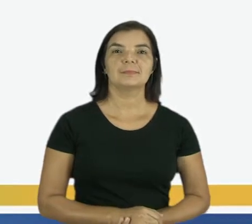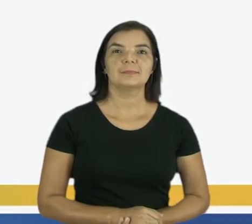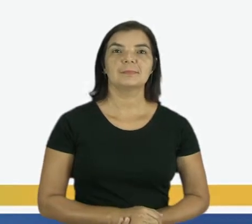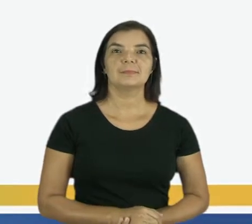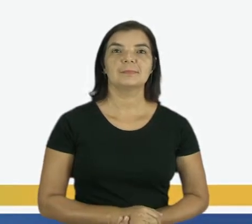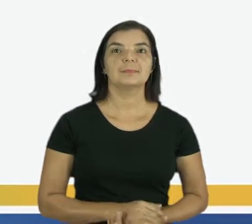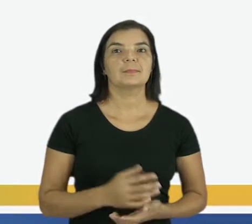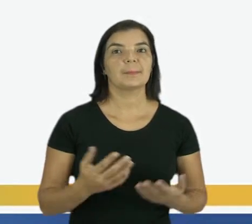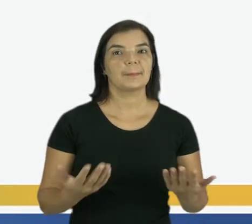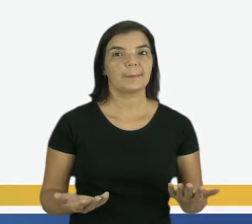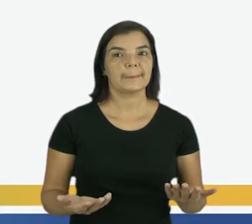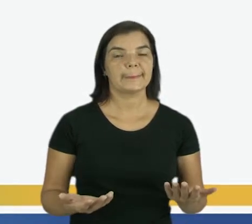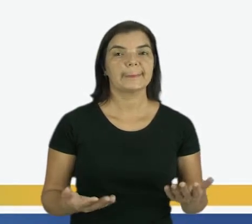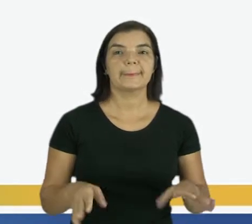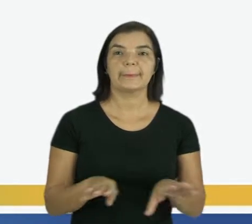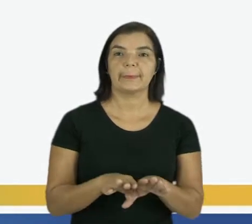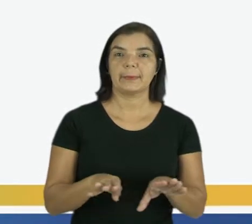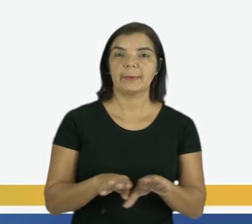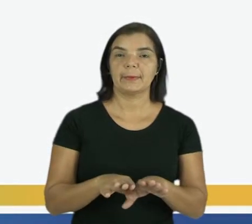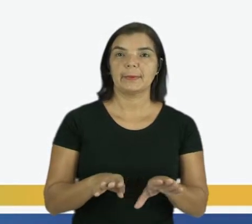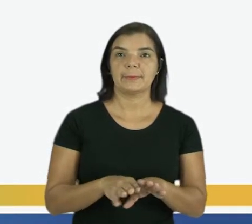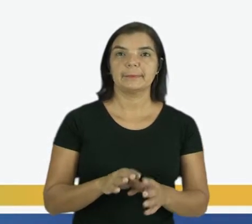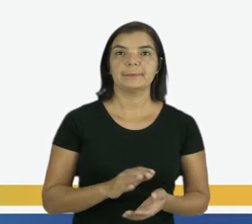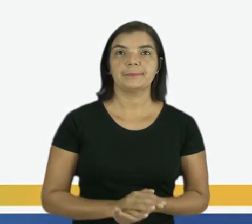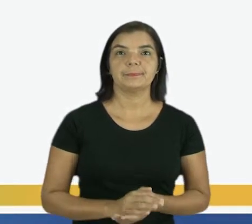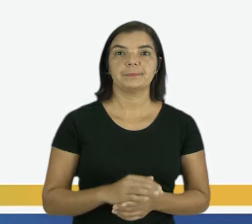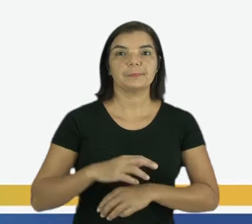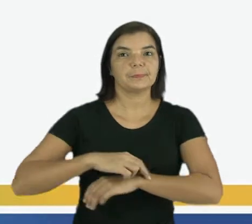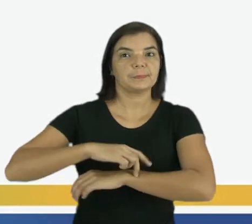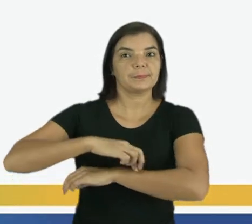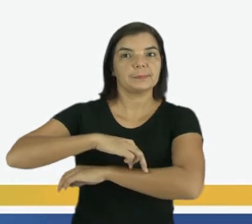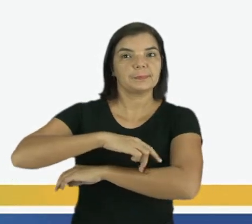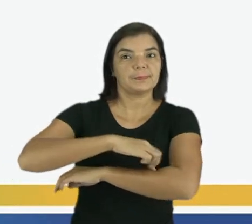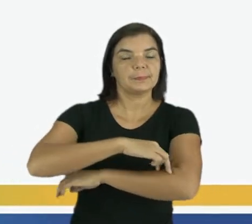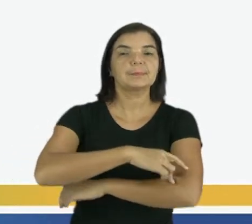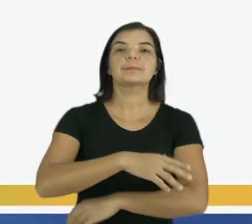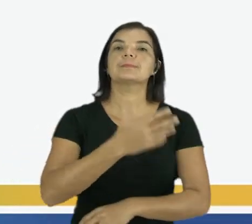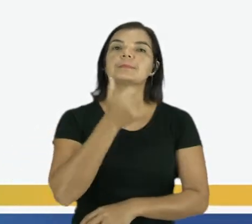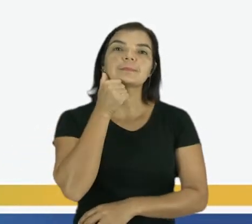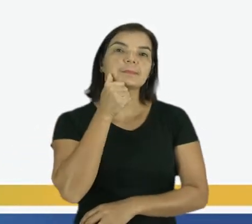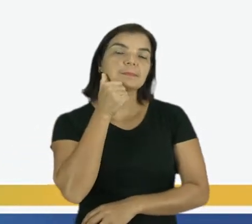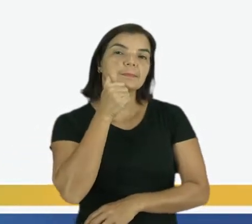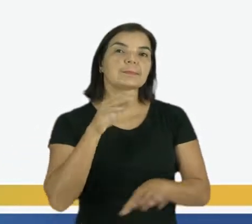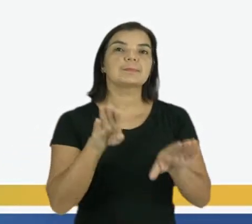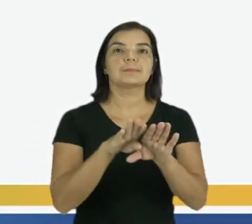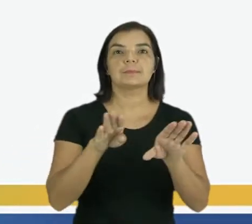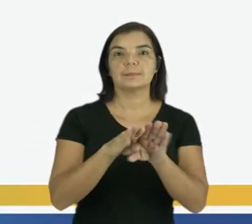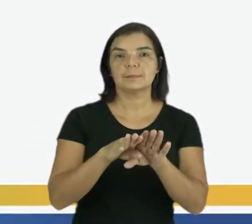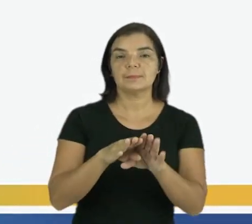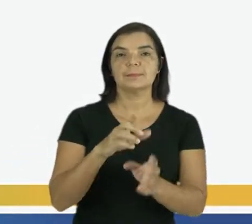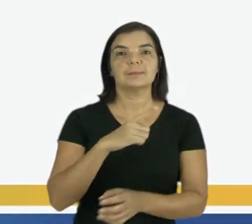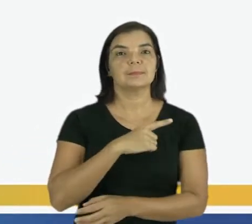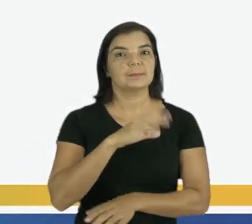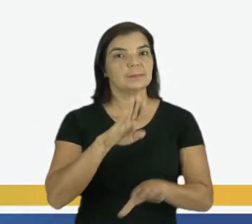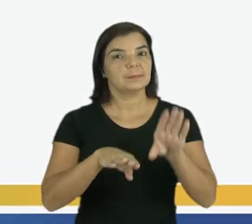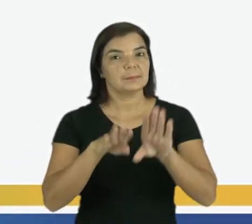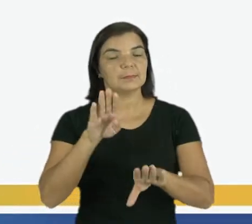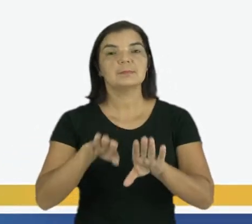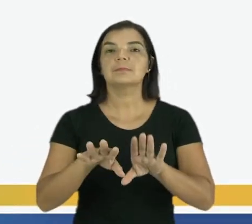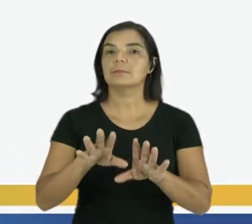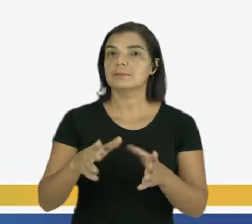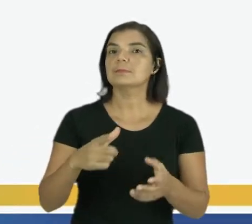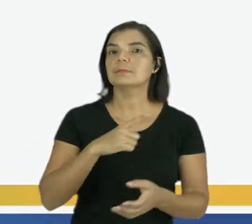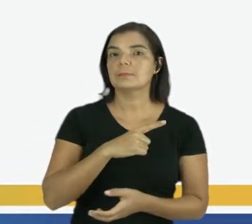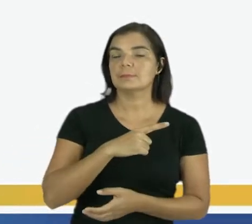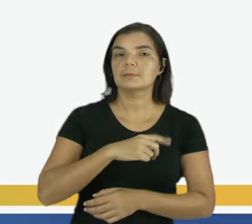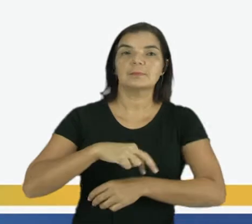vamos lá. Mas como também é a moda para as mulheres, os homens também, às vezes, adquirem